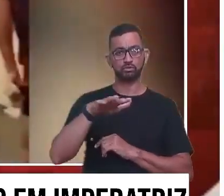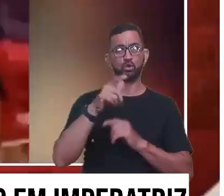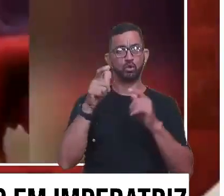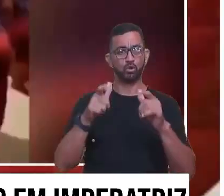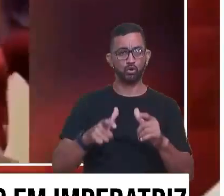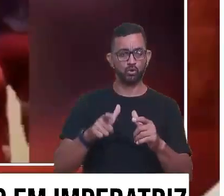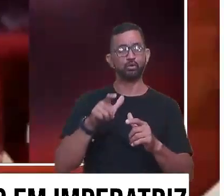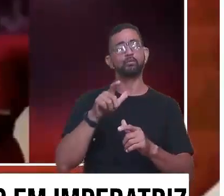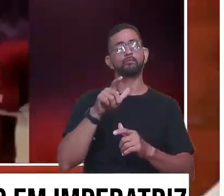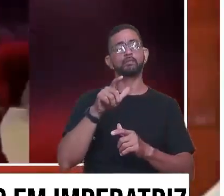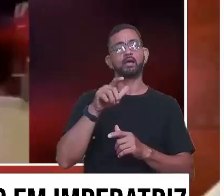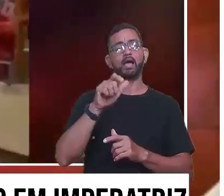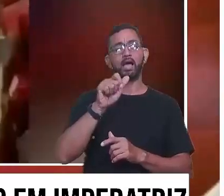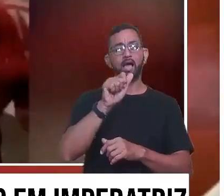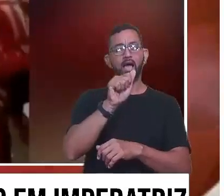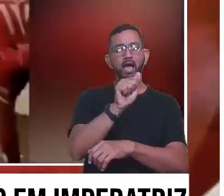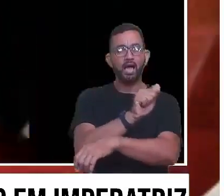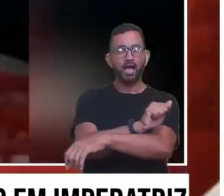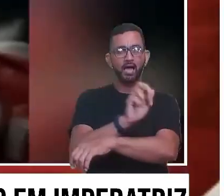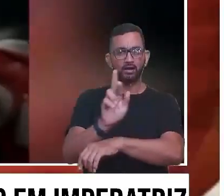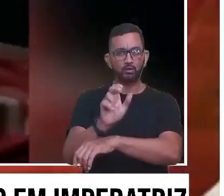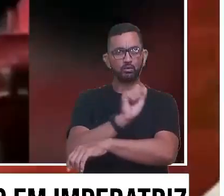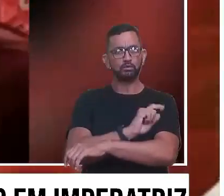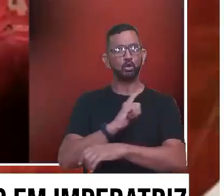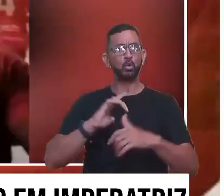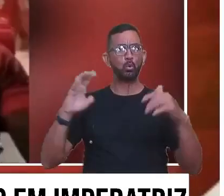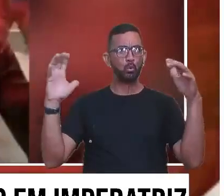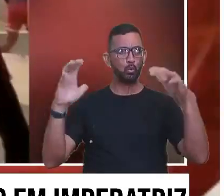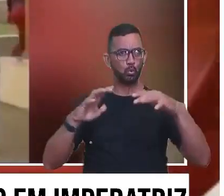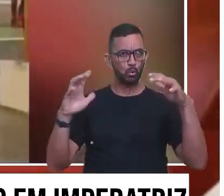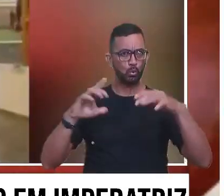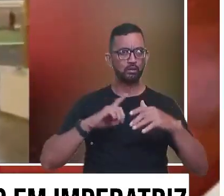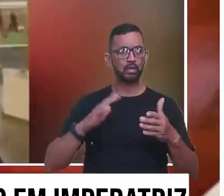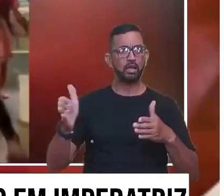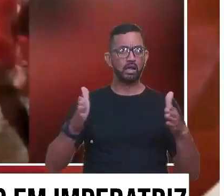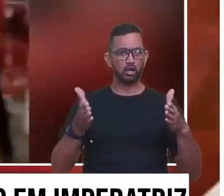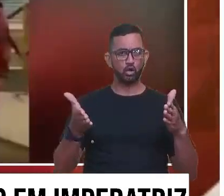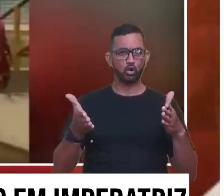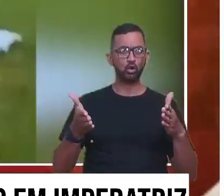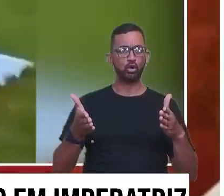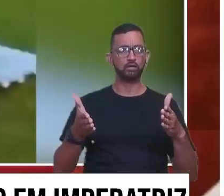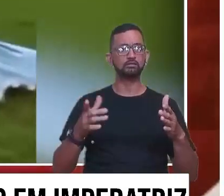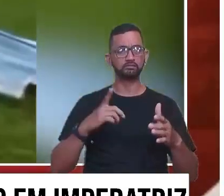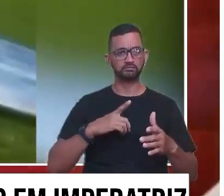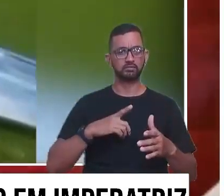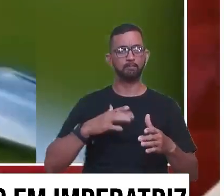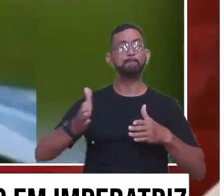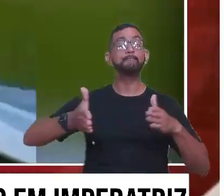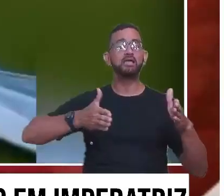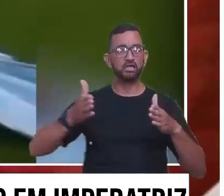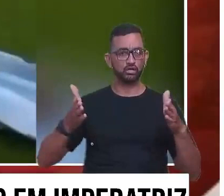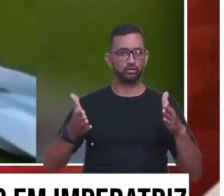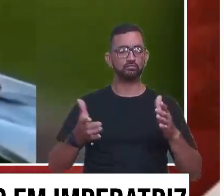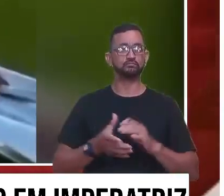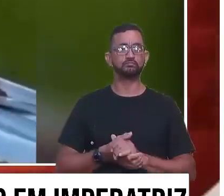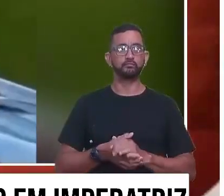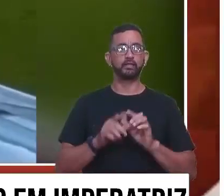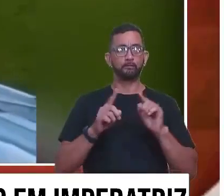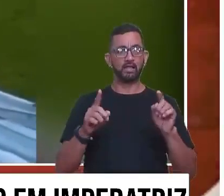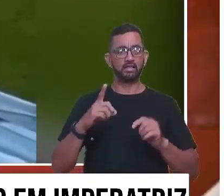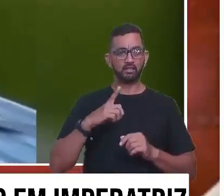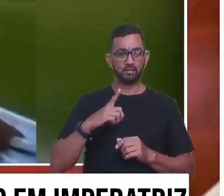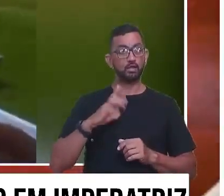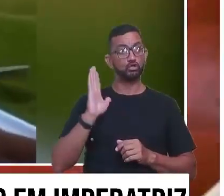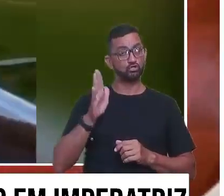verdade, do Bico do Papagaio. A Araguaína também tem registrado chuvas fora do comum, nessa época do ano em que a gente vive o período de